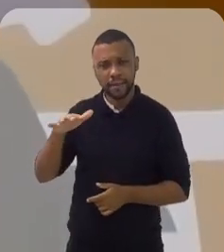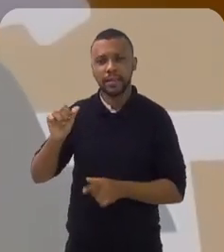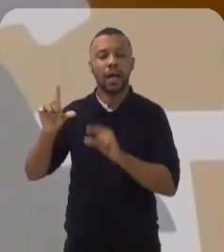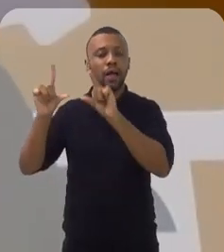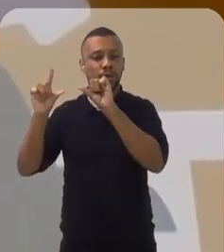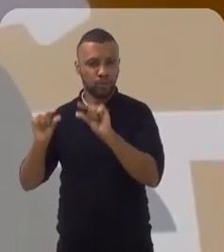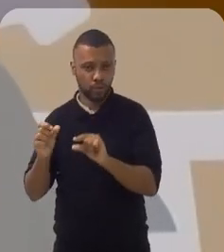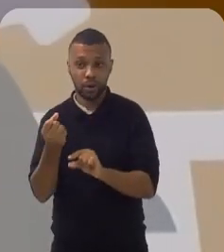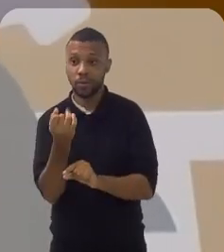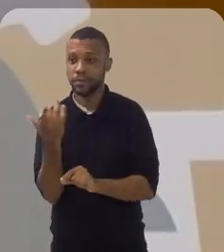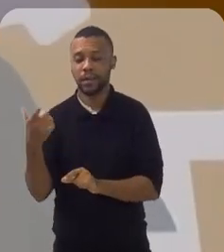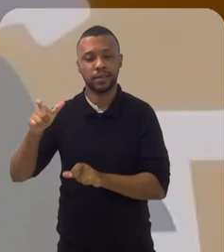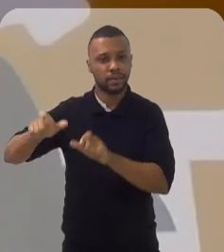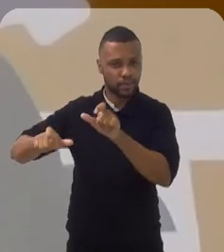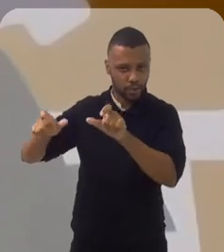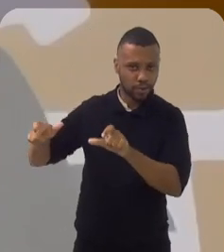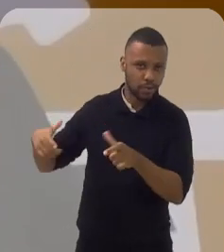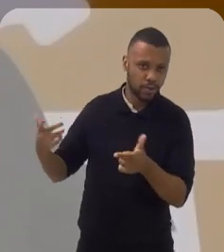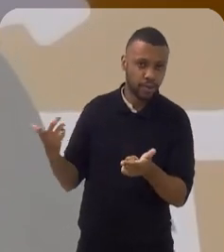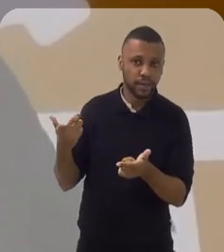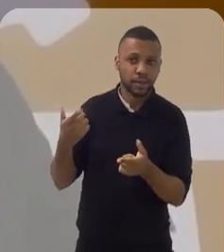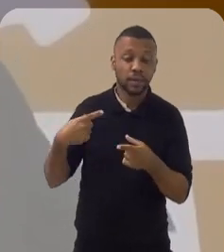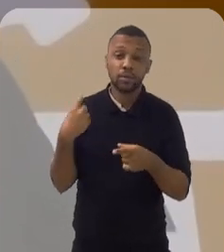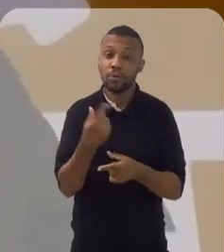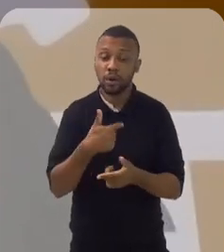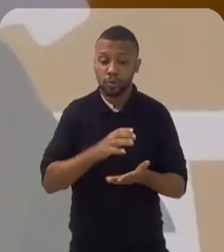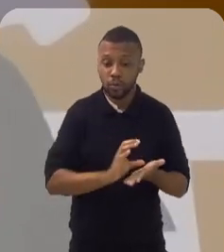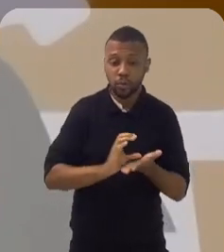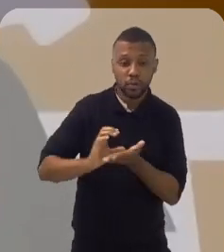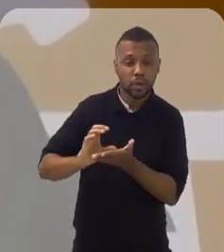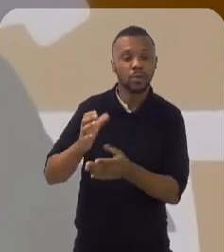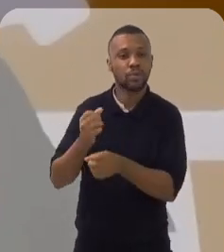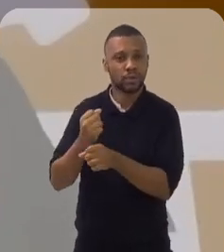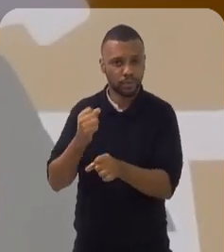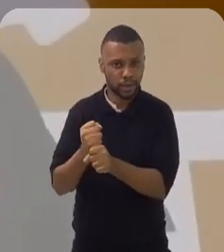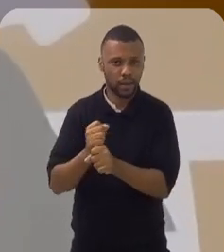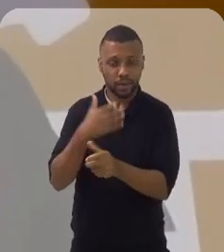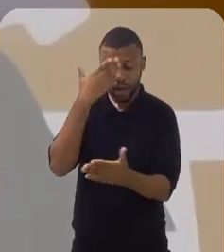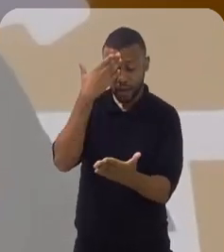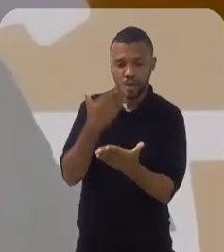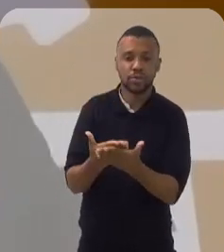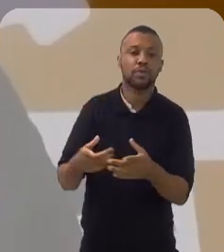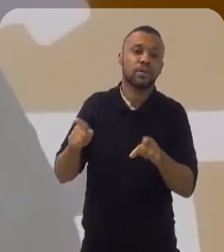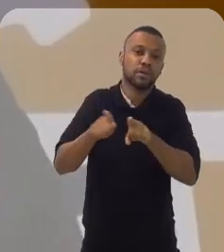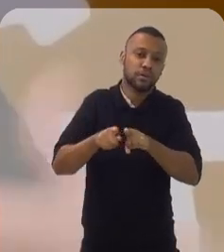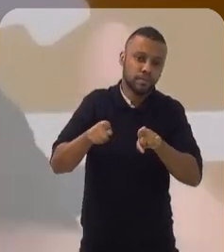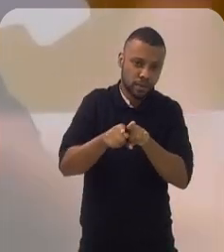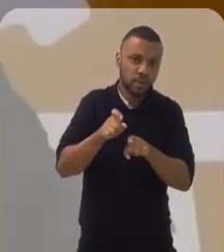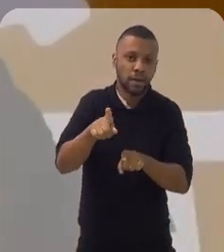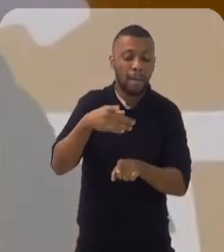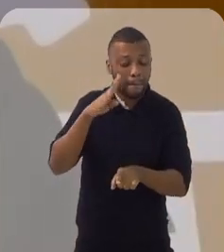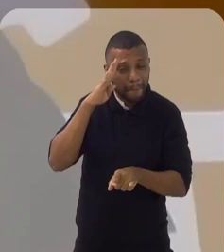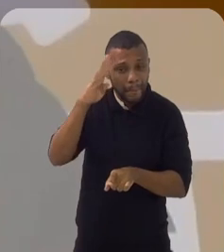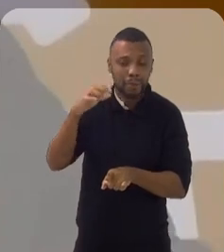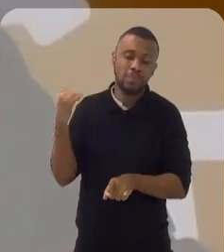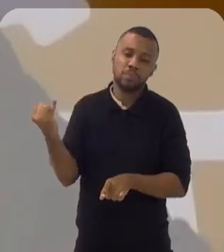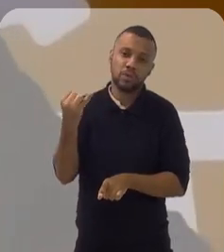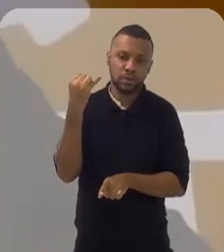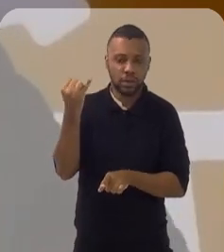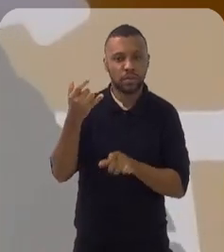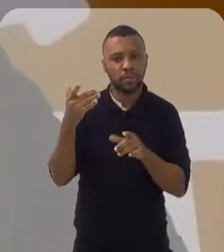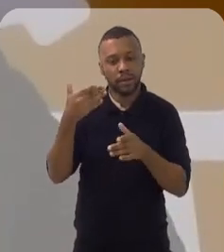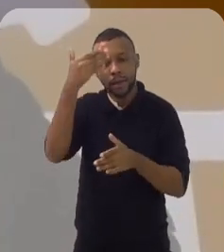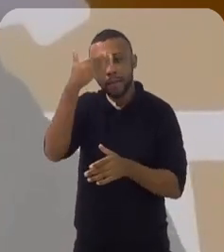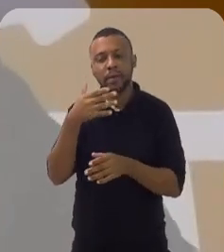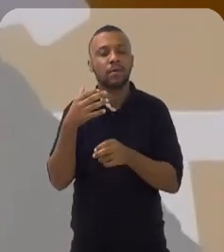o Conselho de Contabilidade também acredita que isso pode ser um grande ganho para essa relação de prestação de